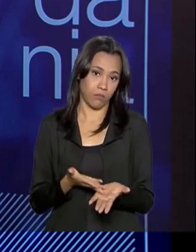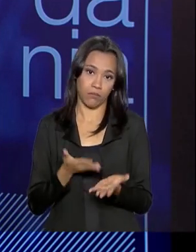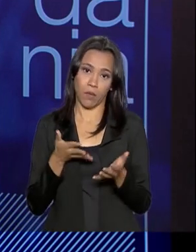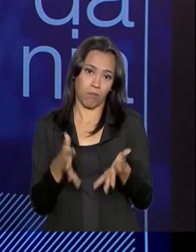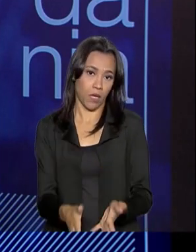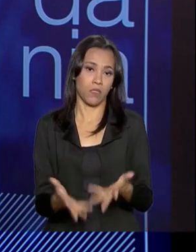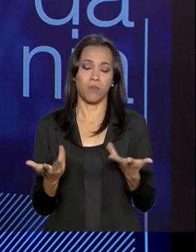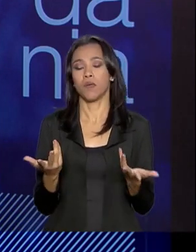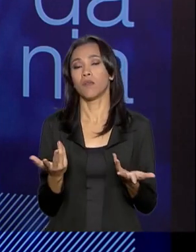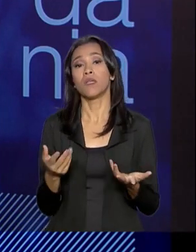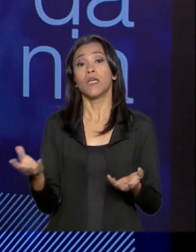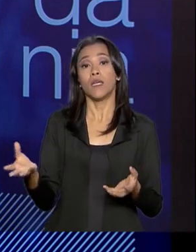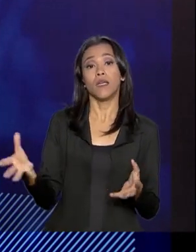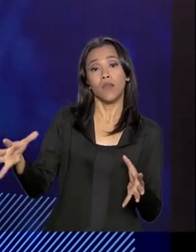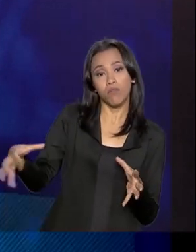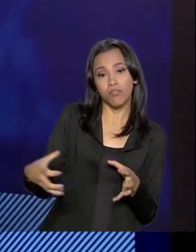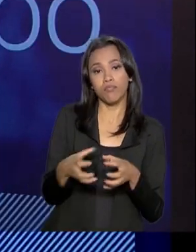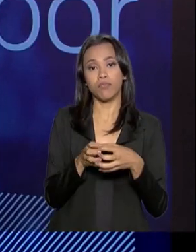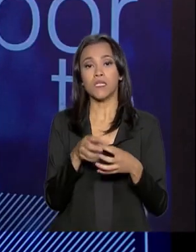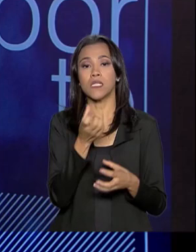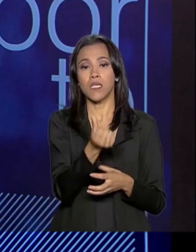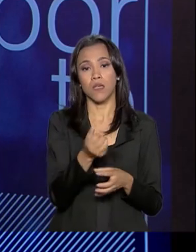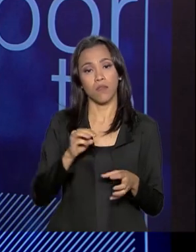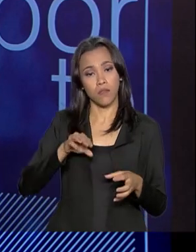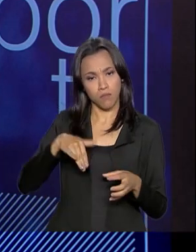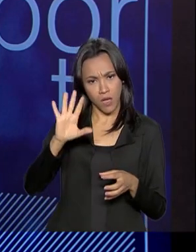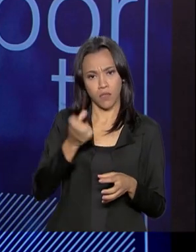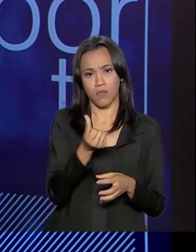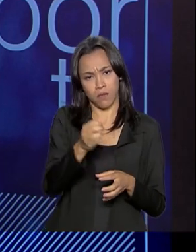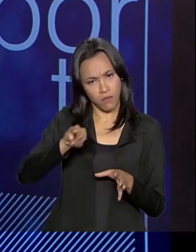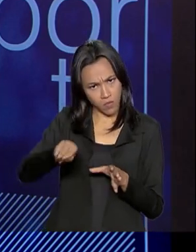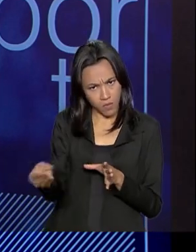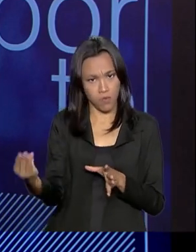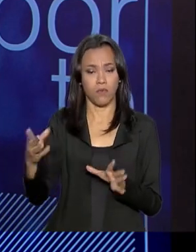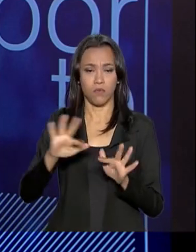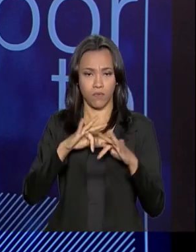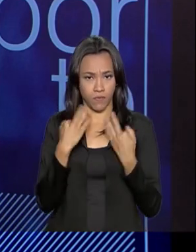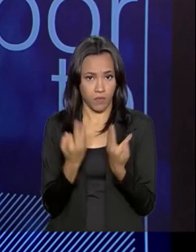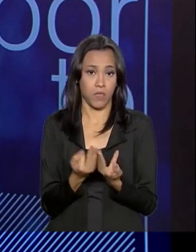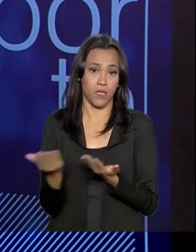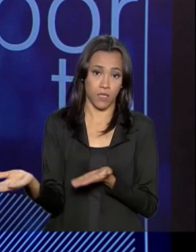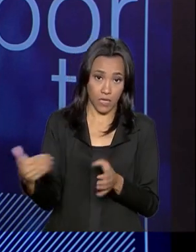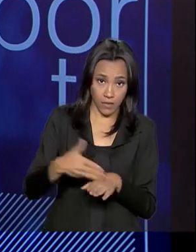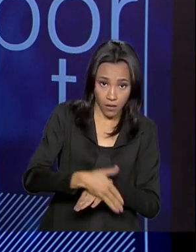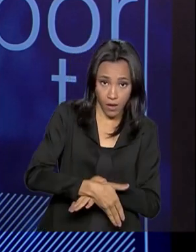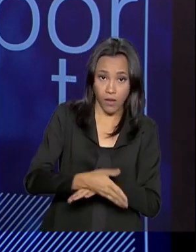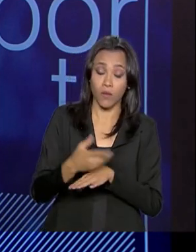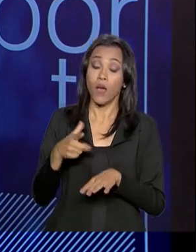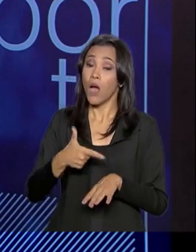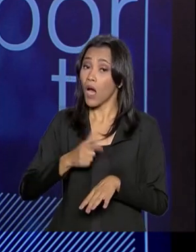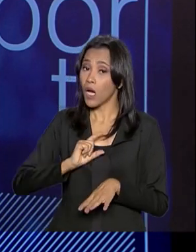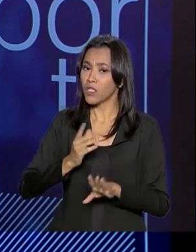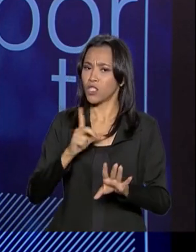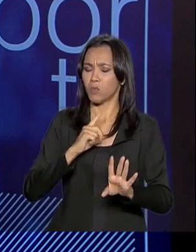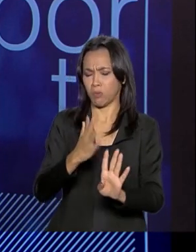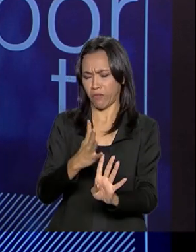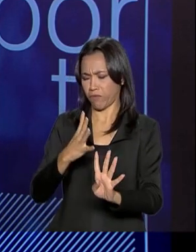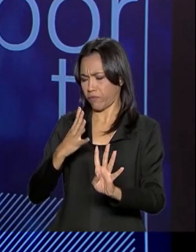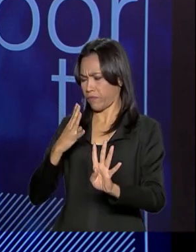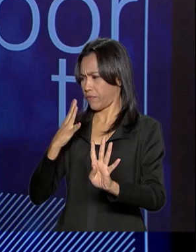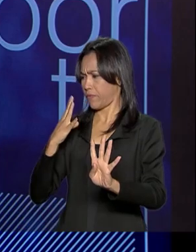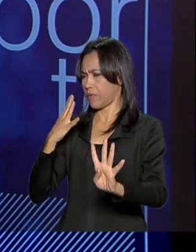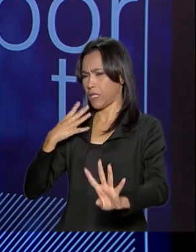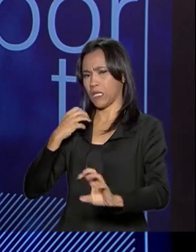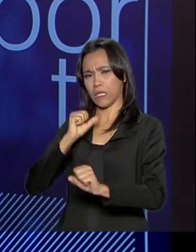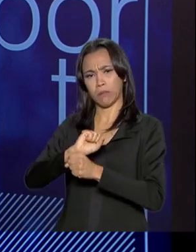E entraram 6 milhões e 700 mil famílias. Então, tinha uma fila, o programa, histórica, né? Uma